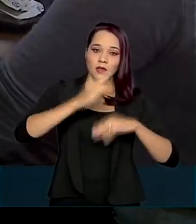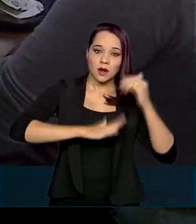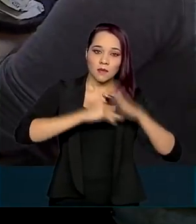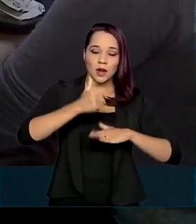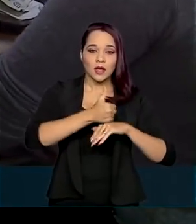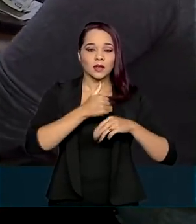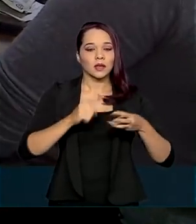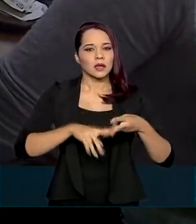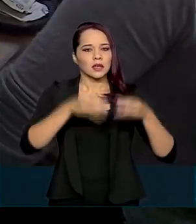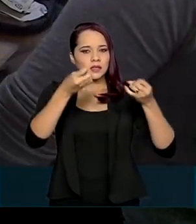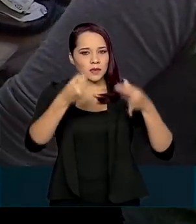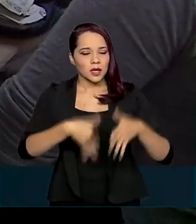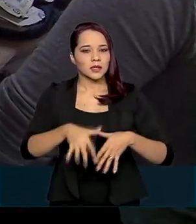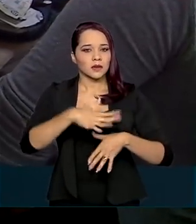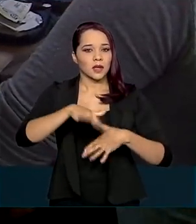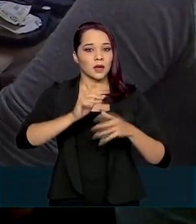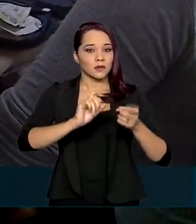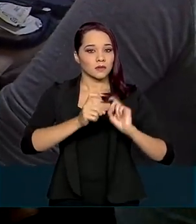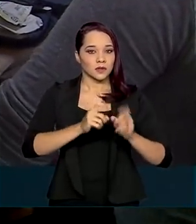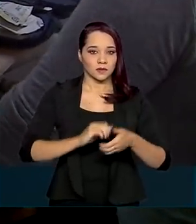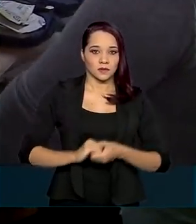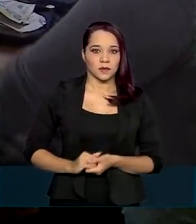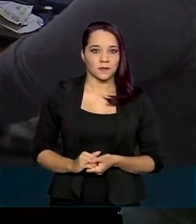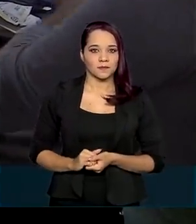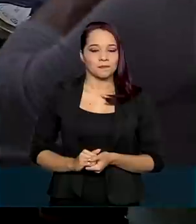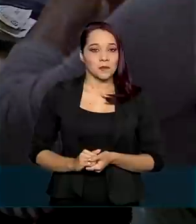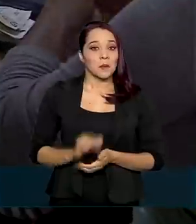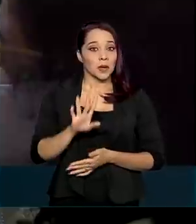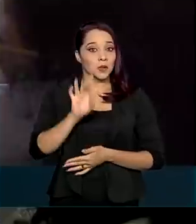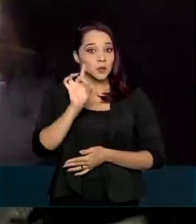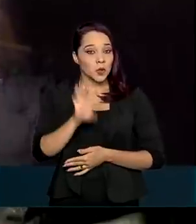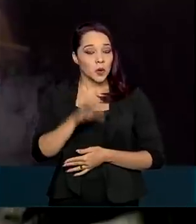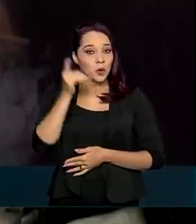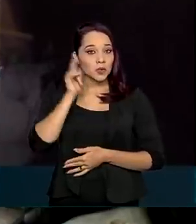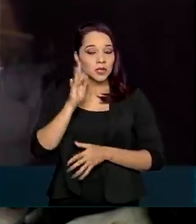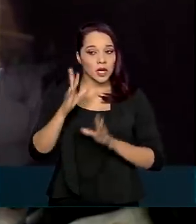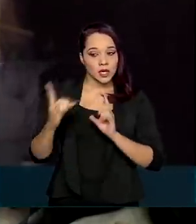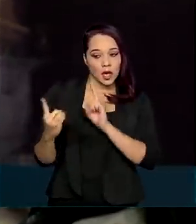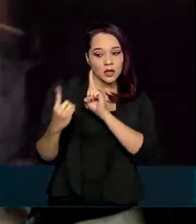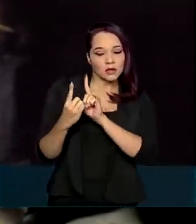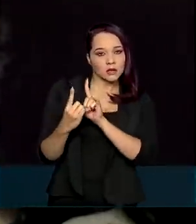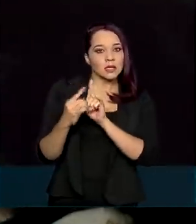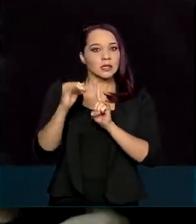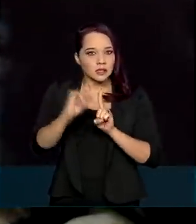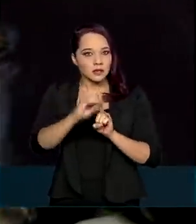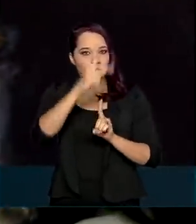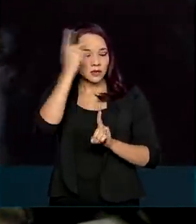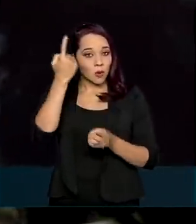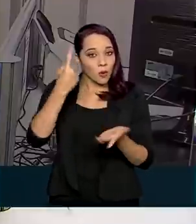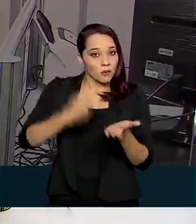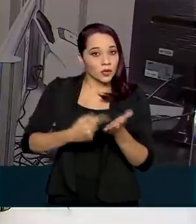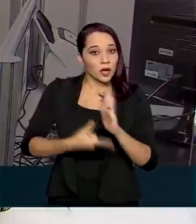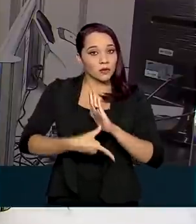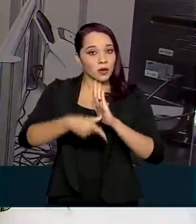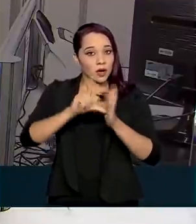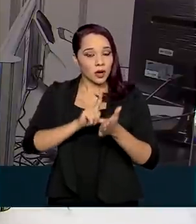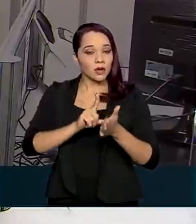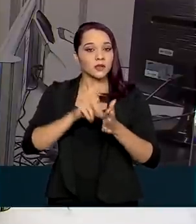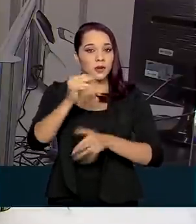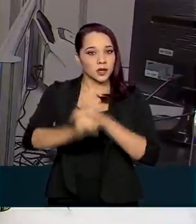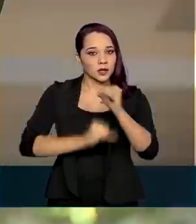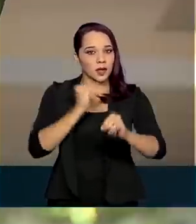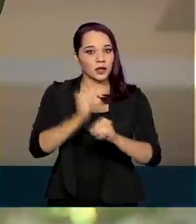e justificação administrativa. Mas só será atendido quem tiver feito agendamento com antecedência pelo meu